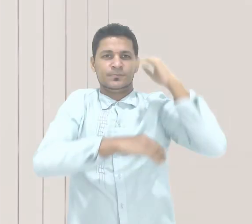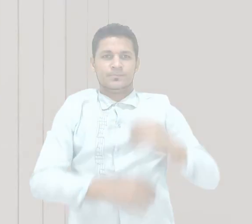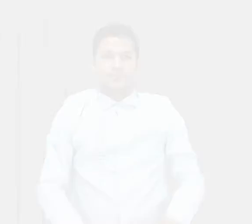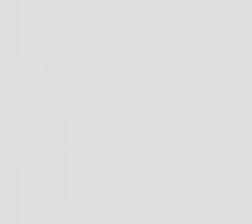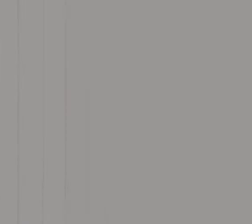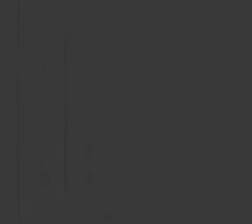Legenda